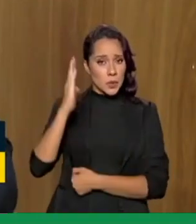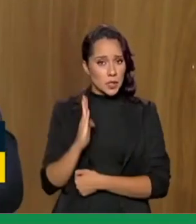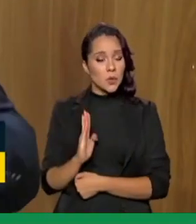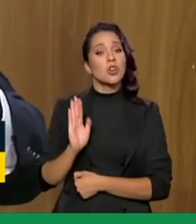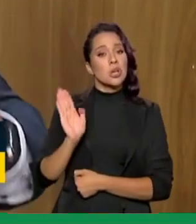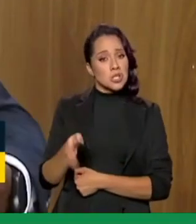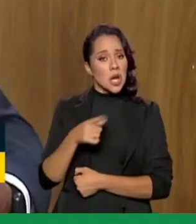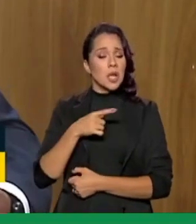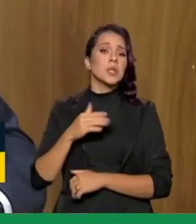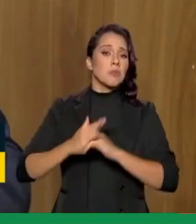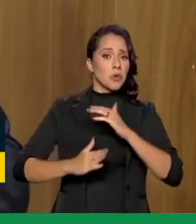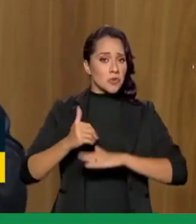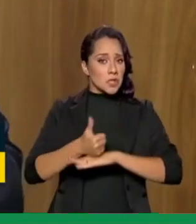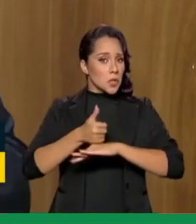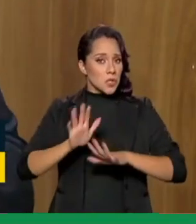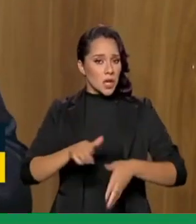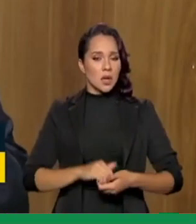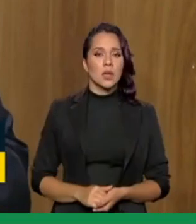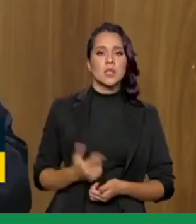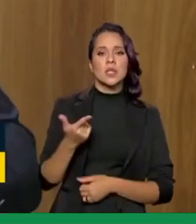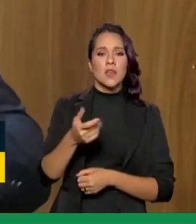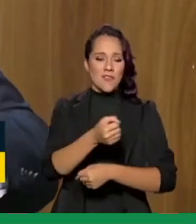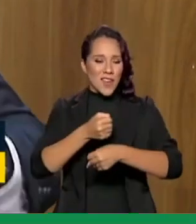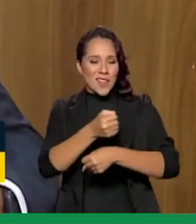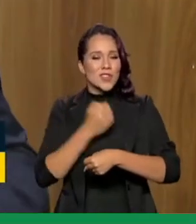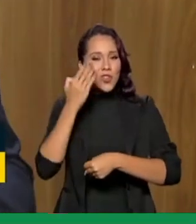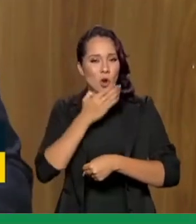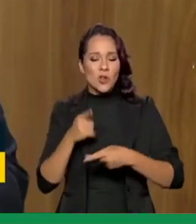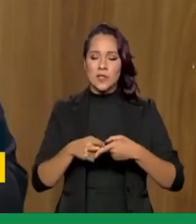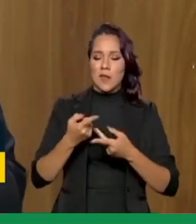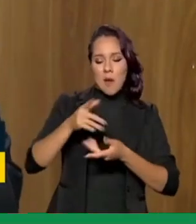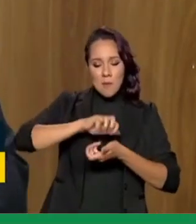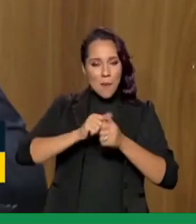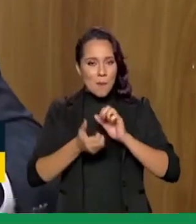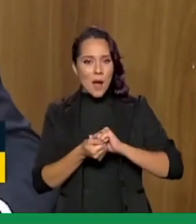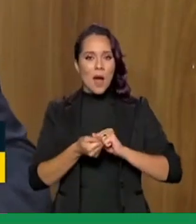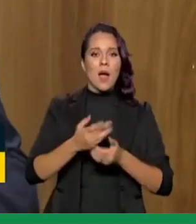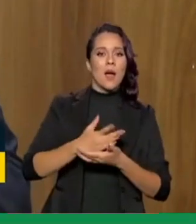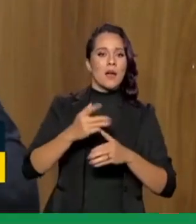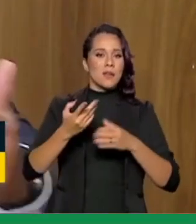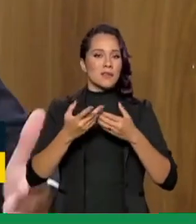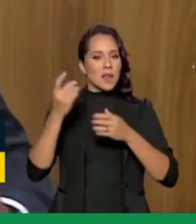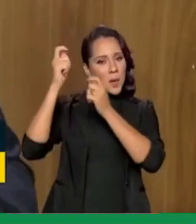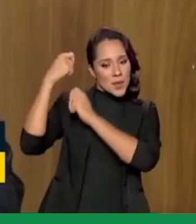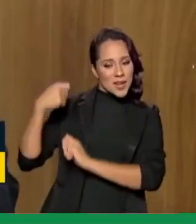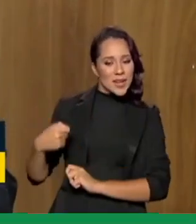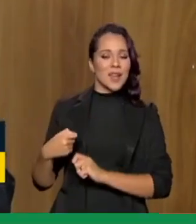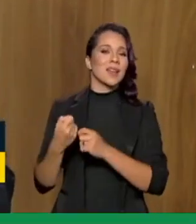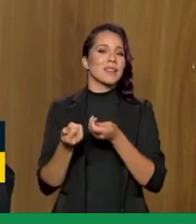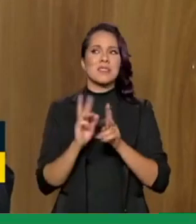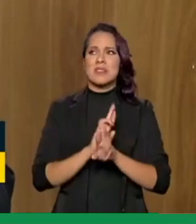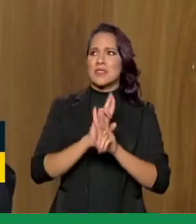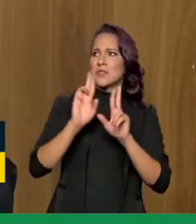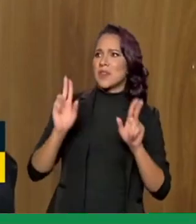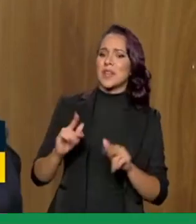já exerce alguma profissão. São doceiras, né, boleiras, os artesãos, borracheiros, cabeleleiras pelo Brasil